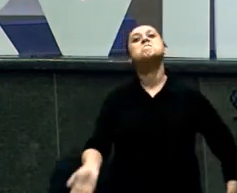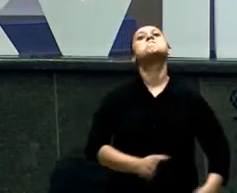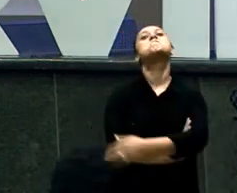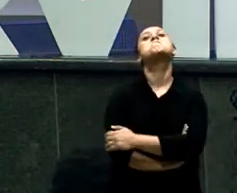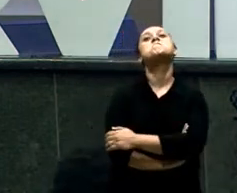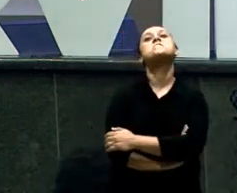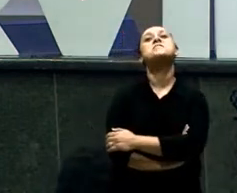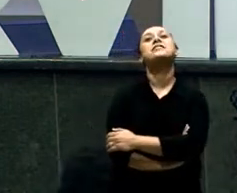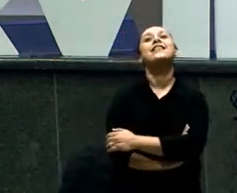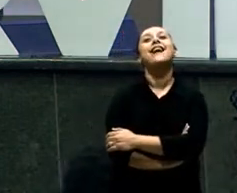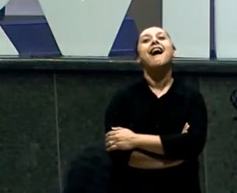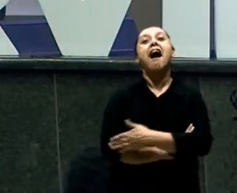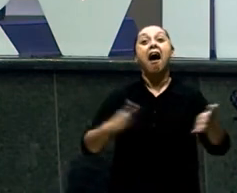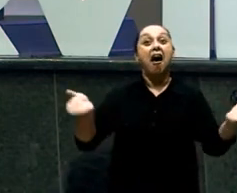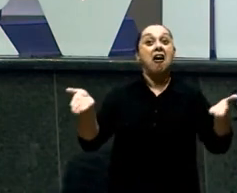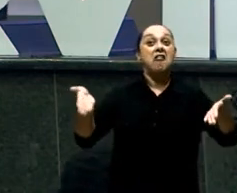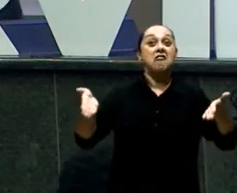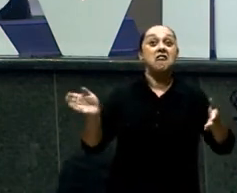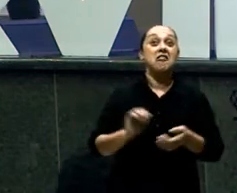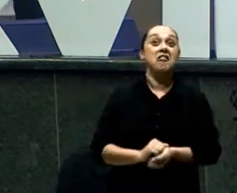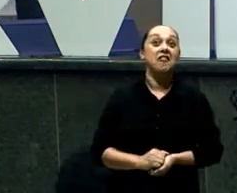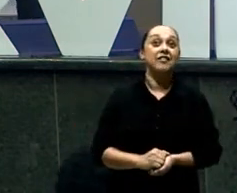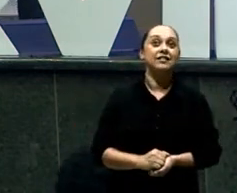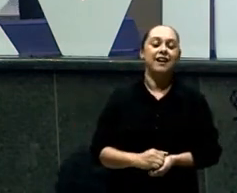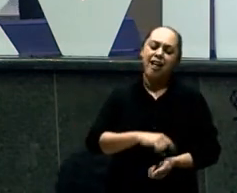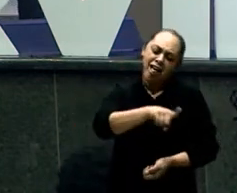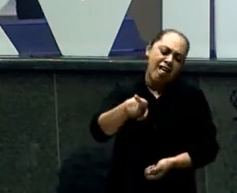Aí agora Ela Desistiu Aceitou